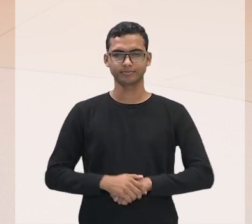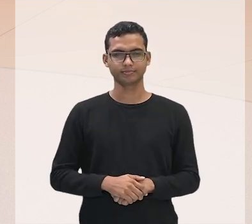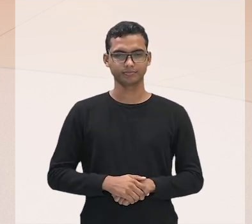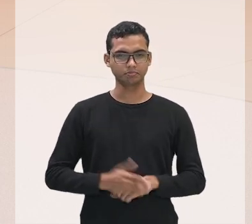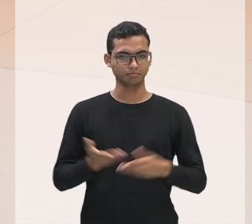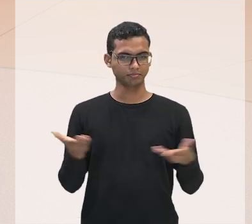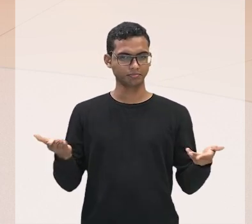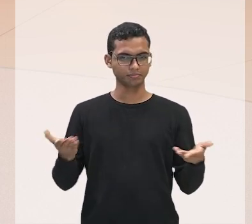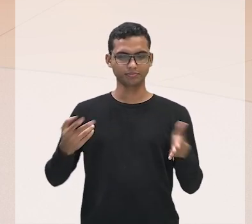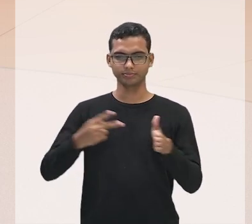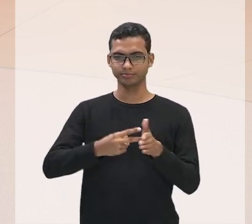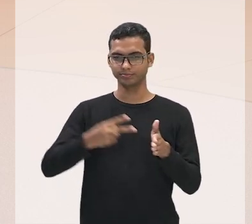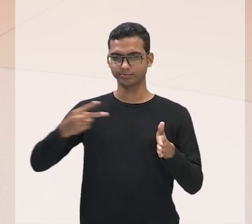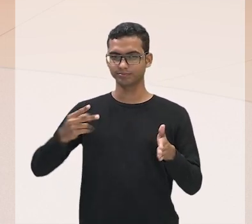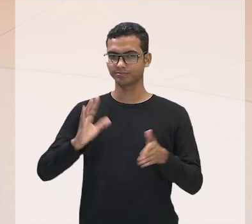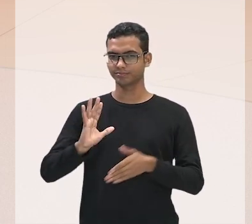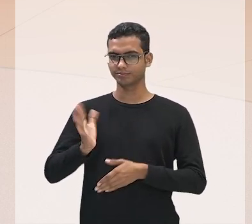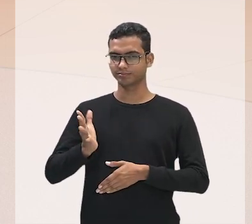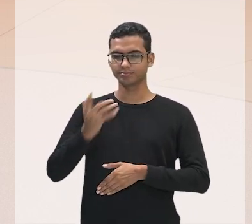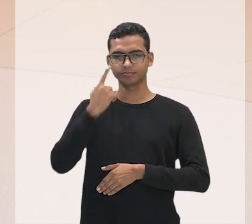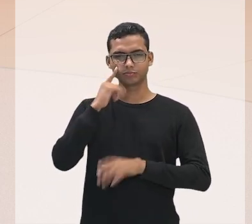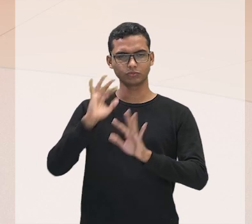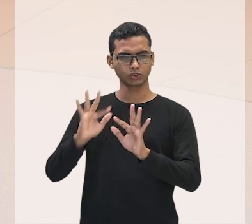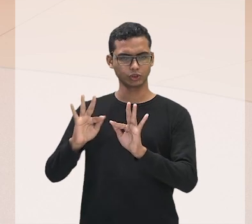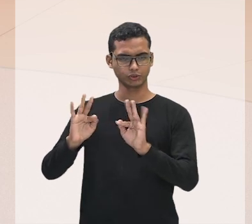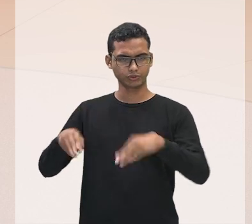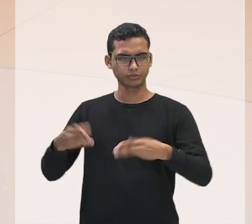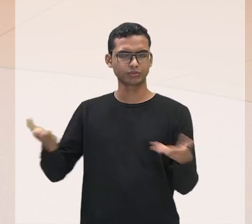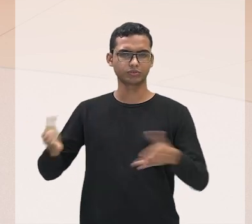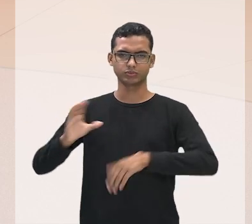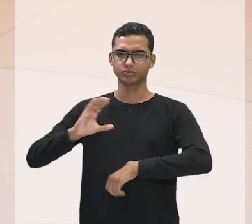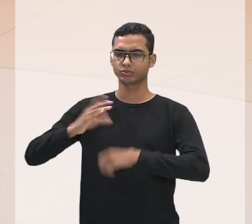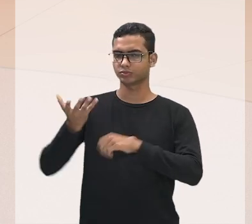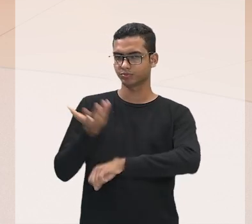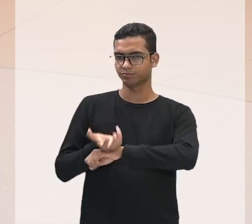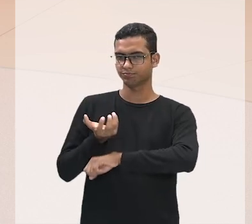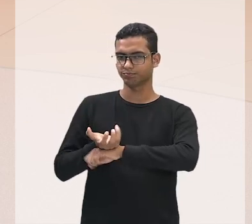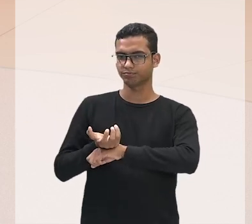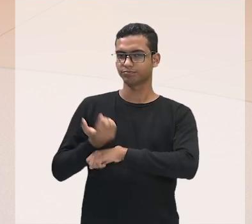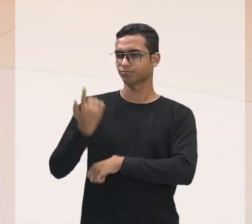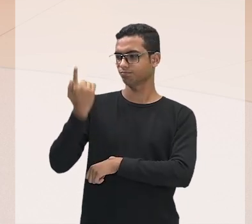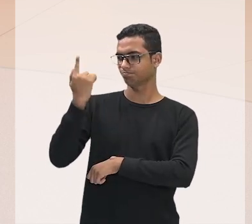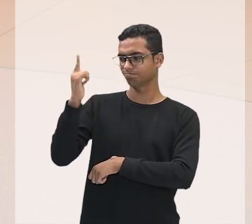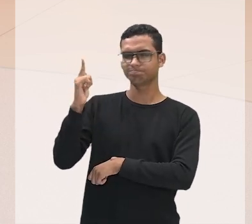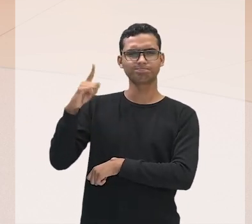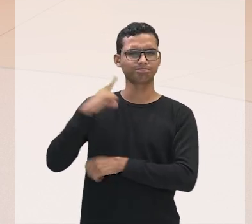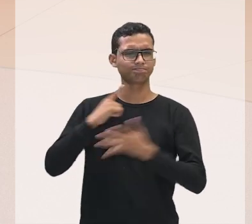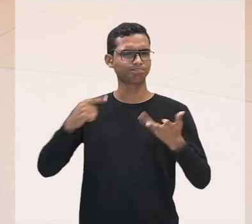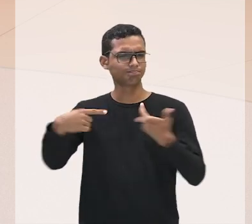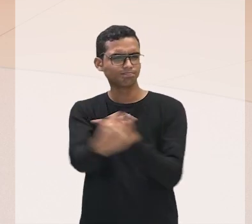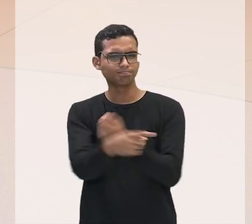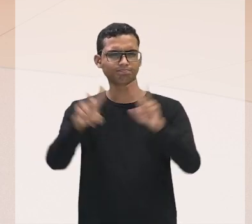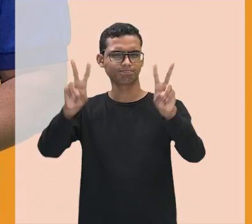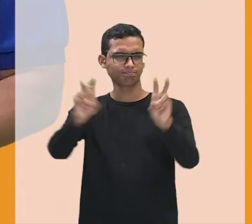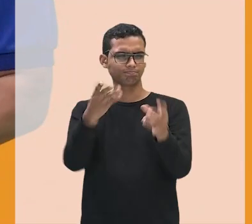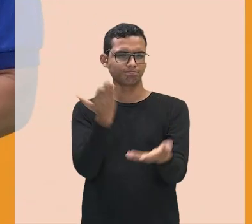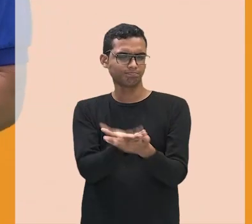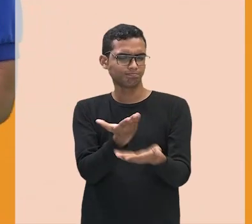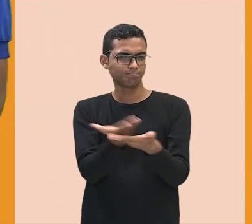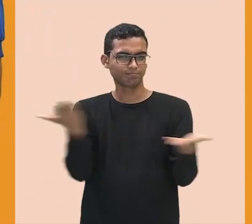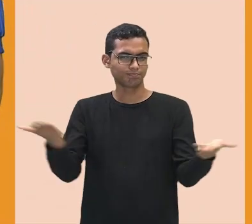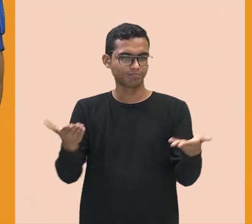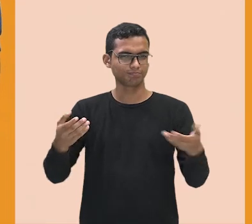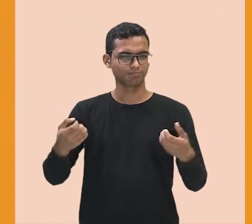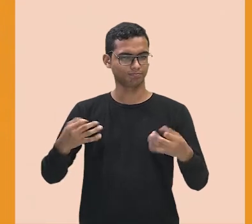2, já estamos finalizando praticamente o nosso curso, mas ainda tem muita coisa para verificarmos. Beleza, pessoal?